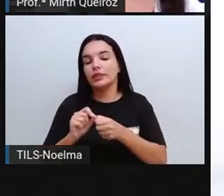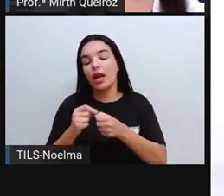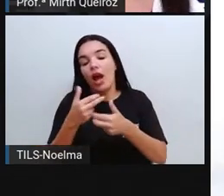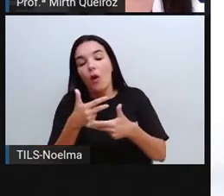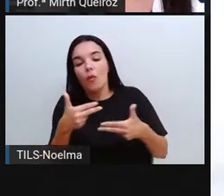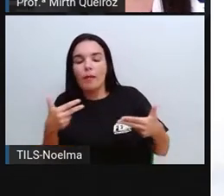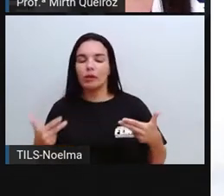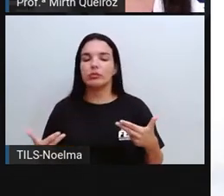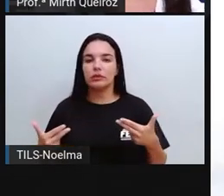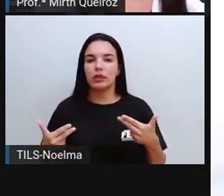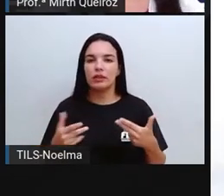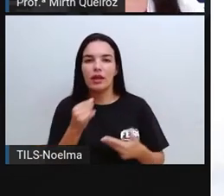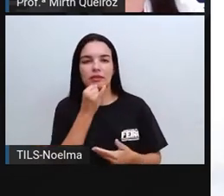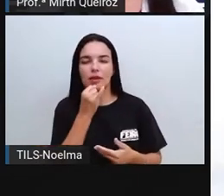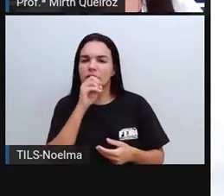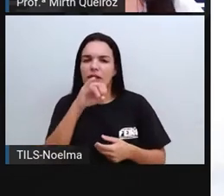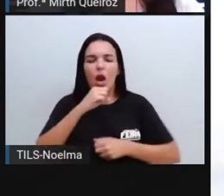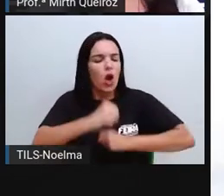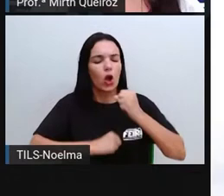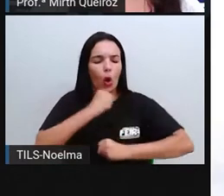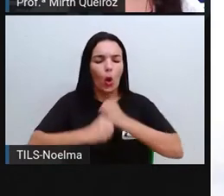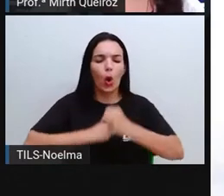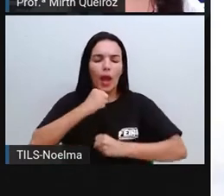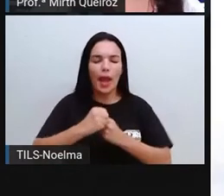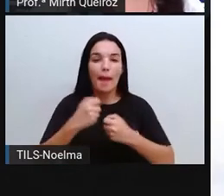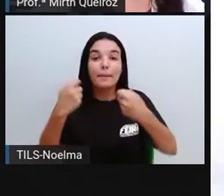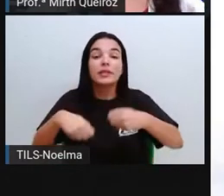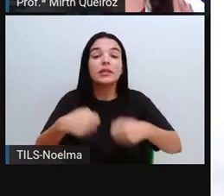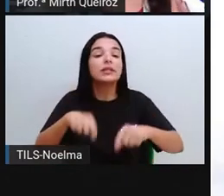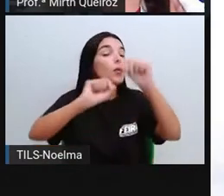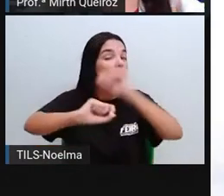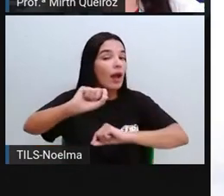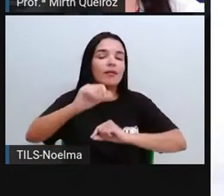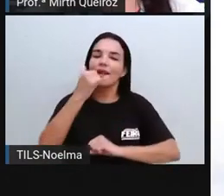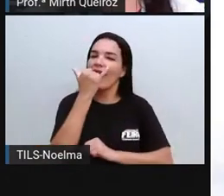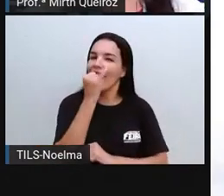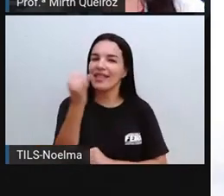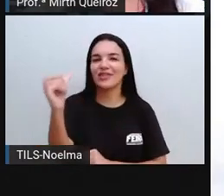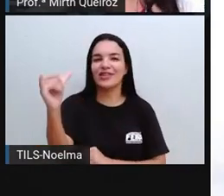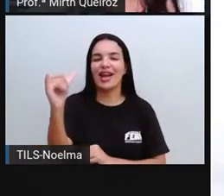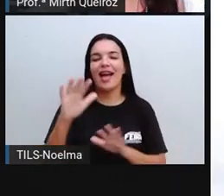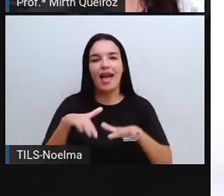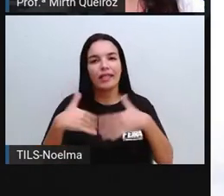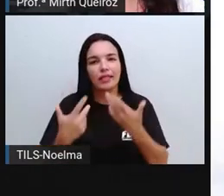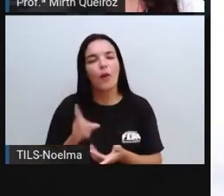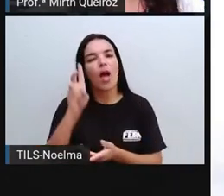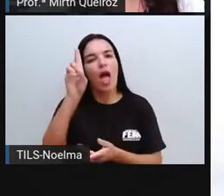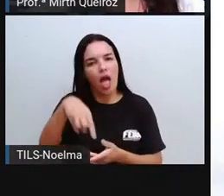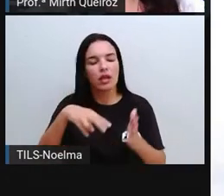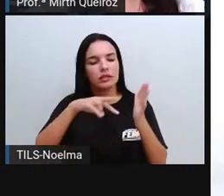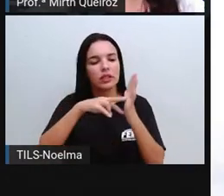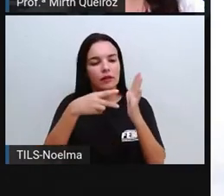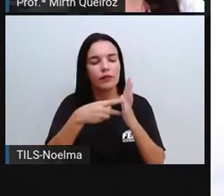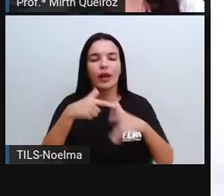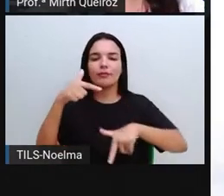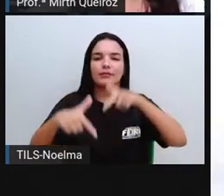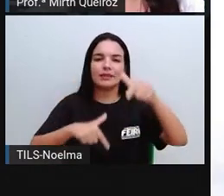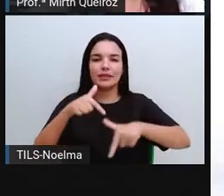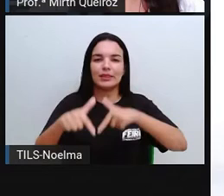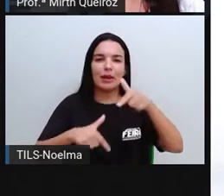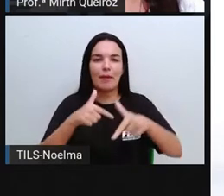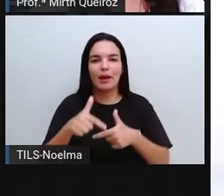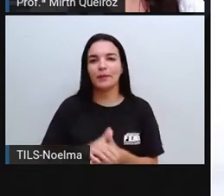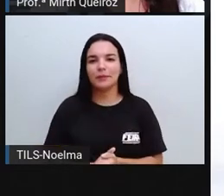energia a gente obtém através da alimentação. Essa energia, então, significa trabalho. Energia